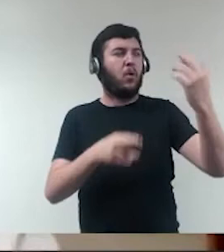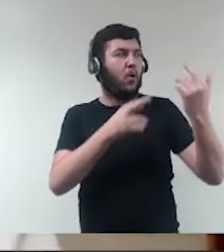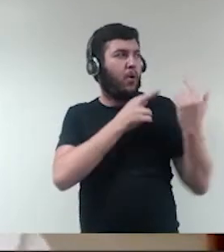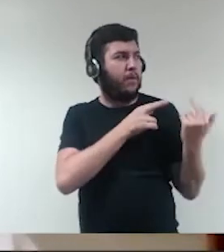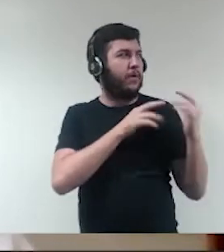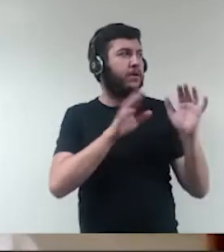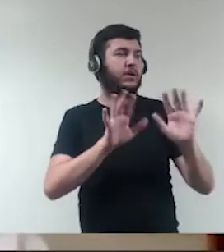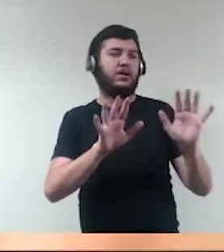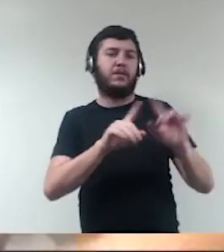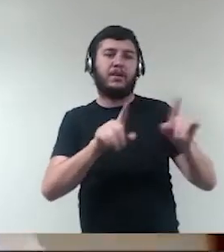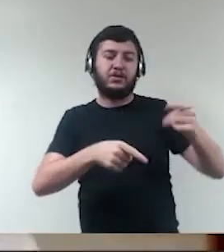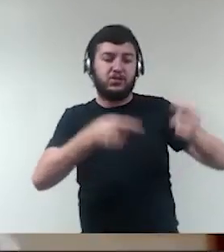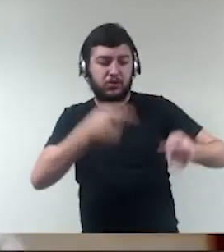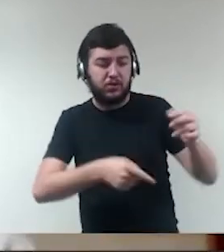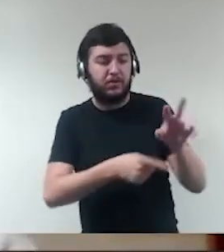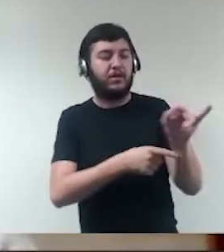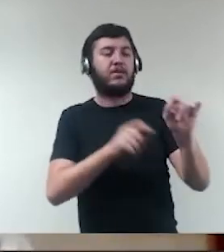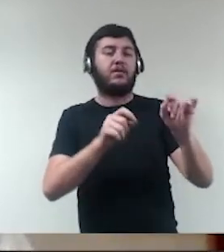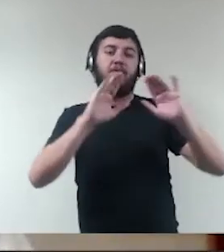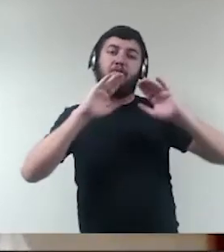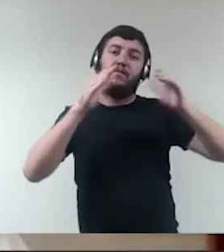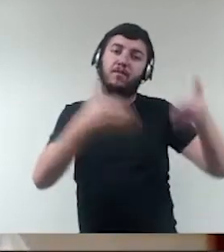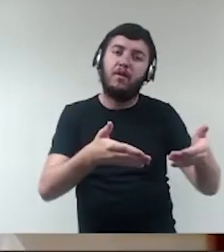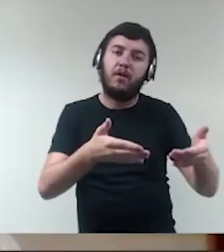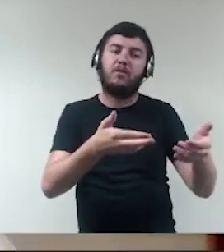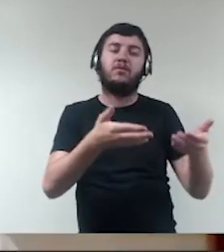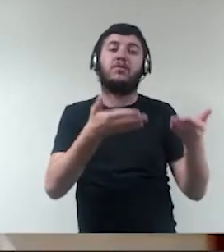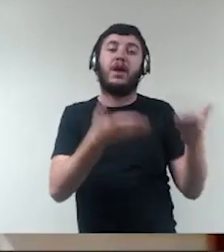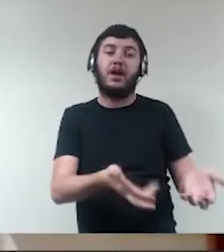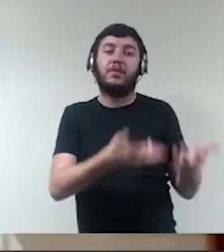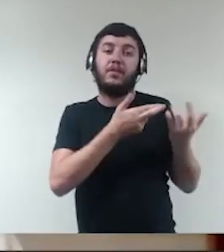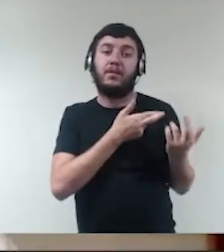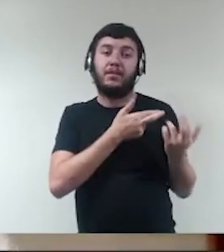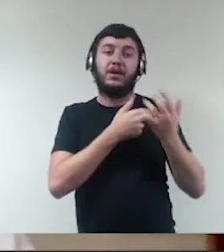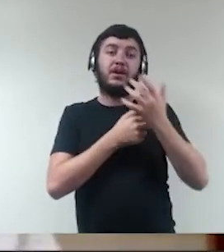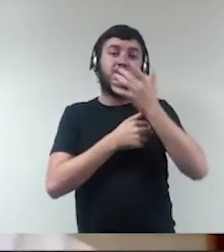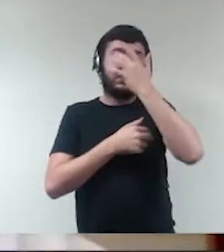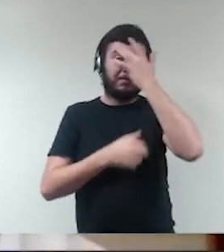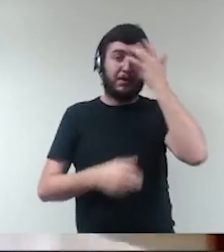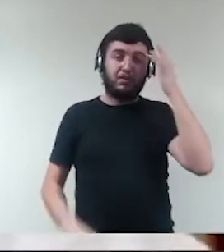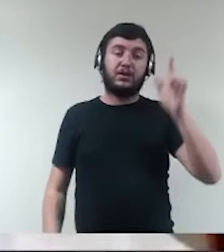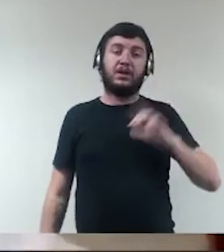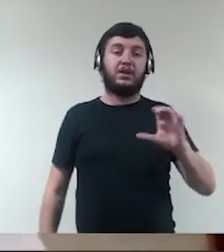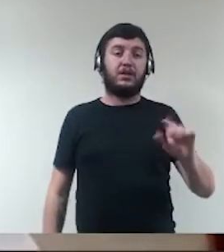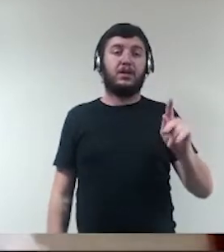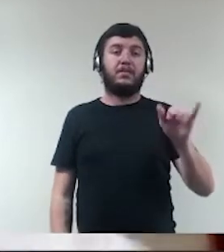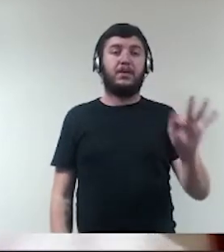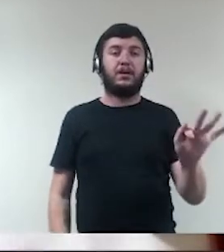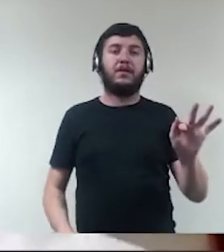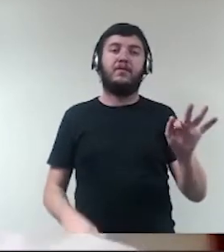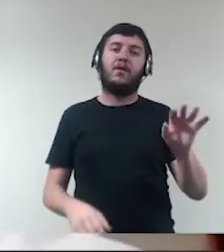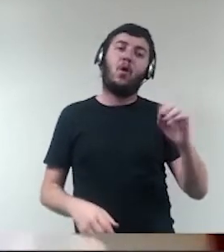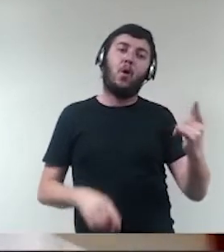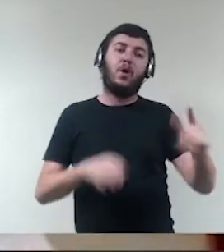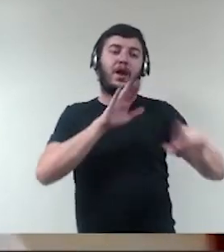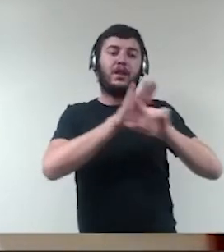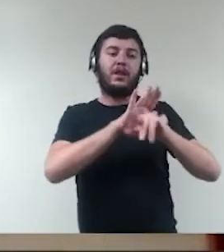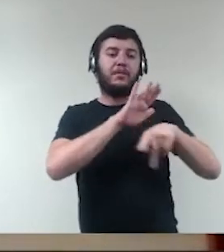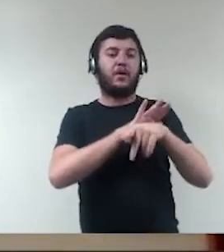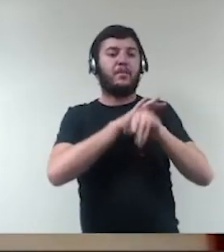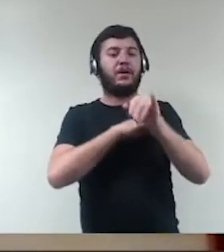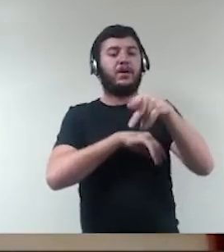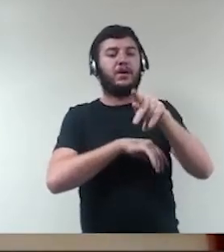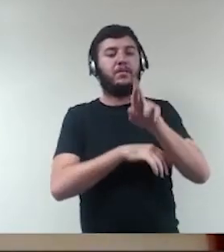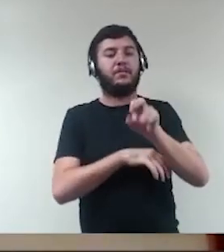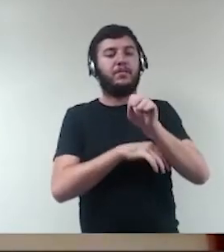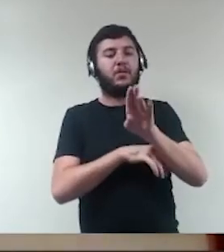importante ser discutida no que se refere à responsabilização de pessoas físicas seja no âmbito da lei de probidade com os agentes públicos